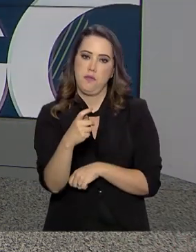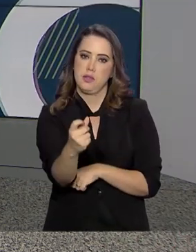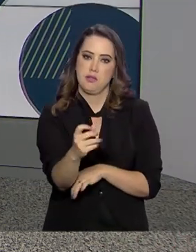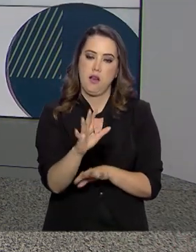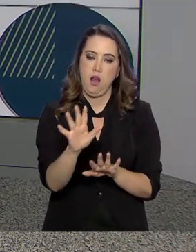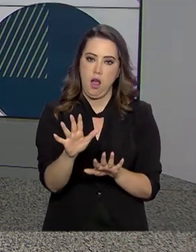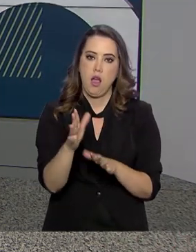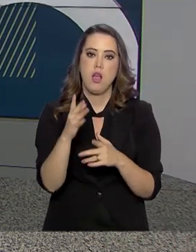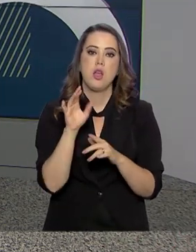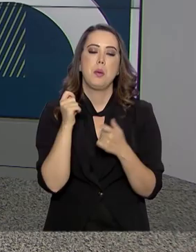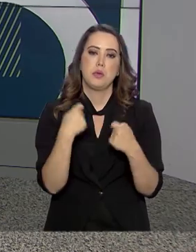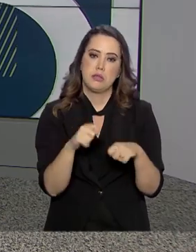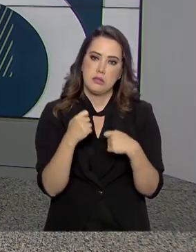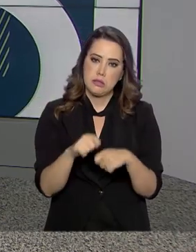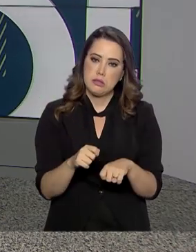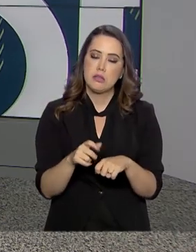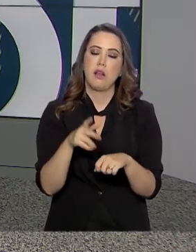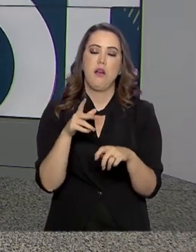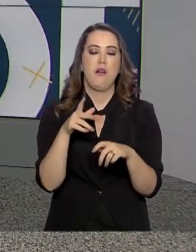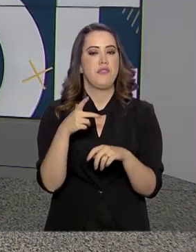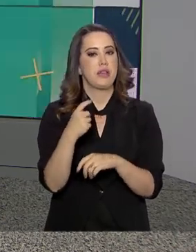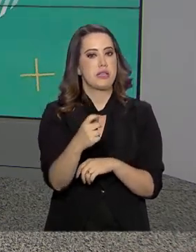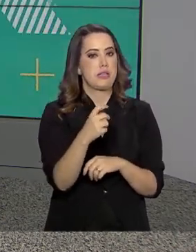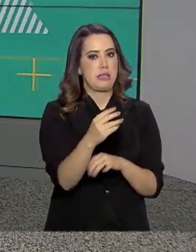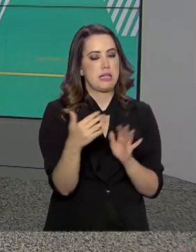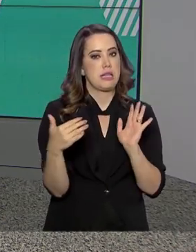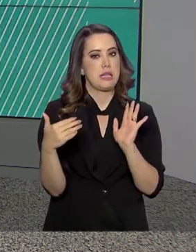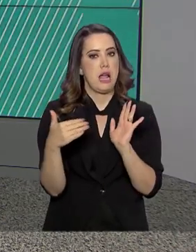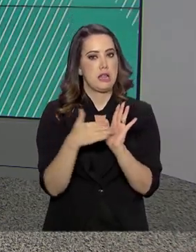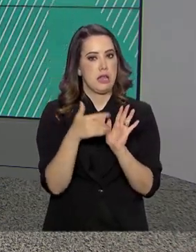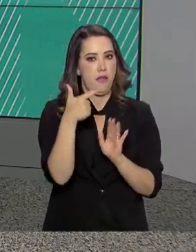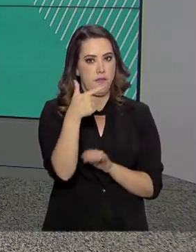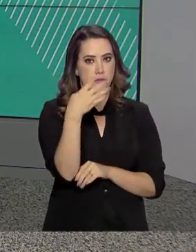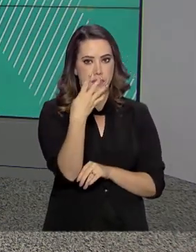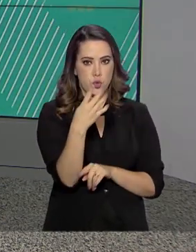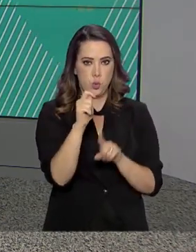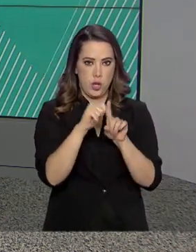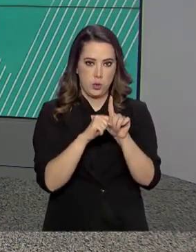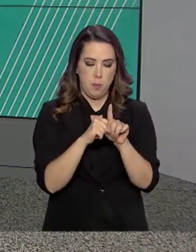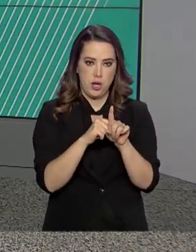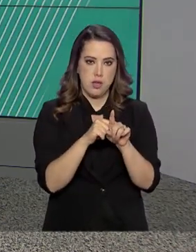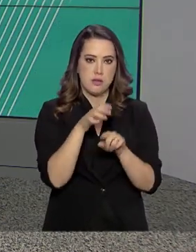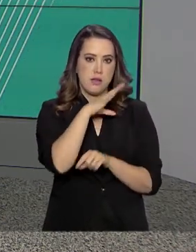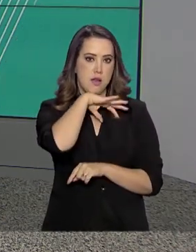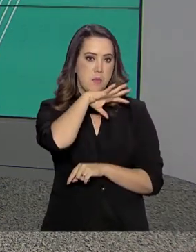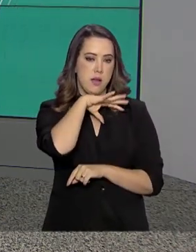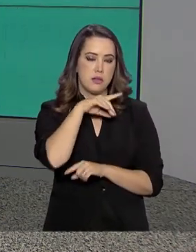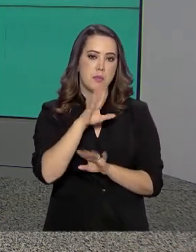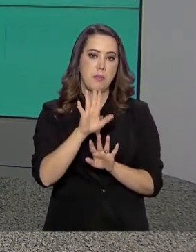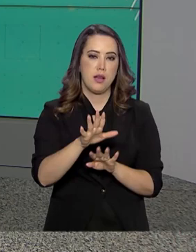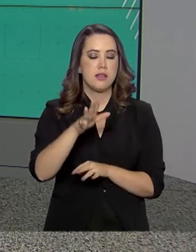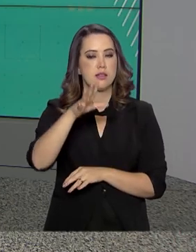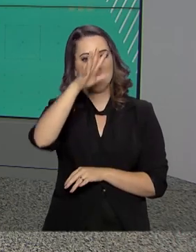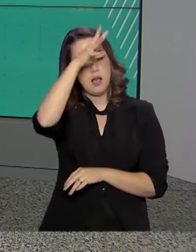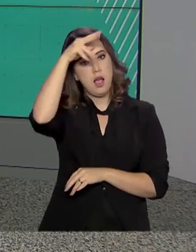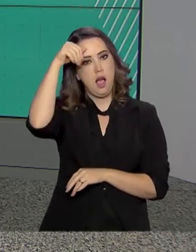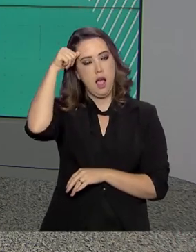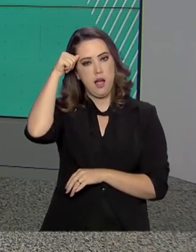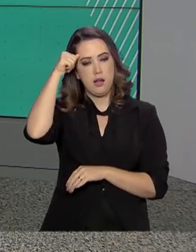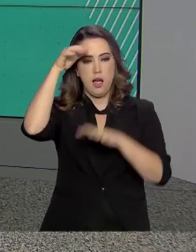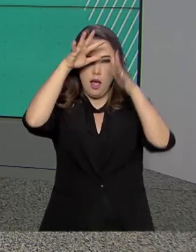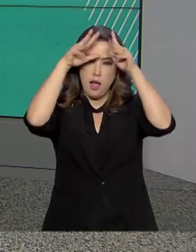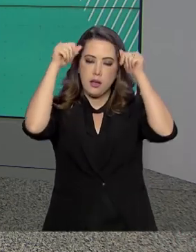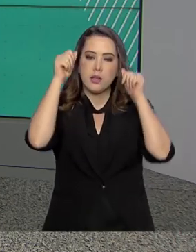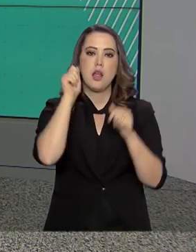doença. Devem ser imunizados animais com idade de até 24 meses. Mas os estados do Acre, Amapá e Espírito